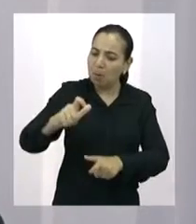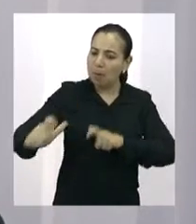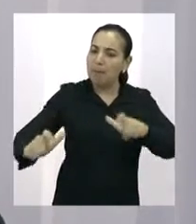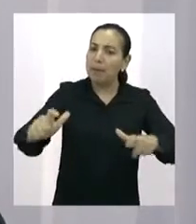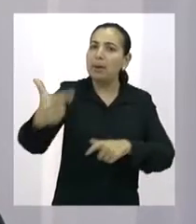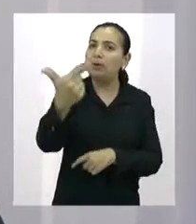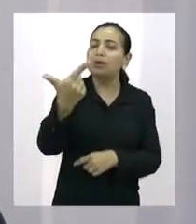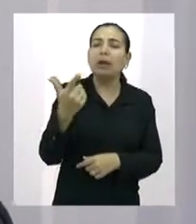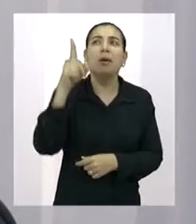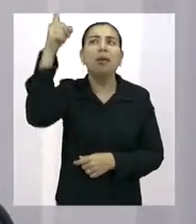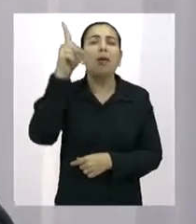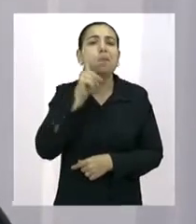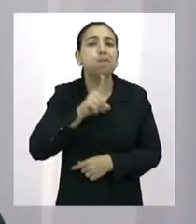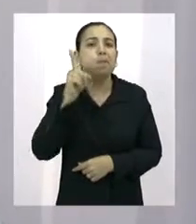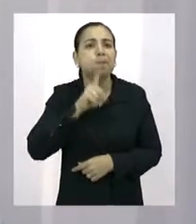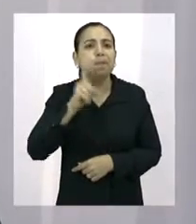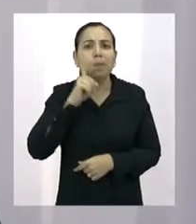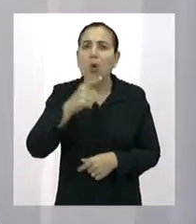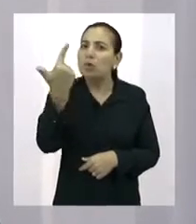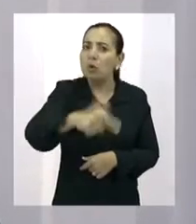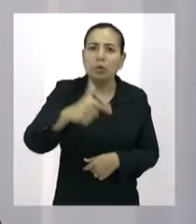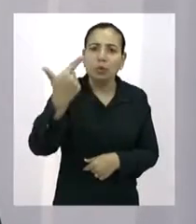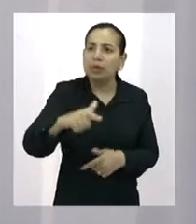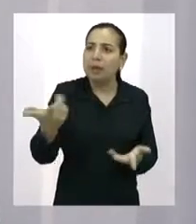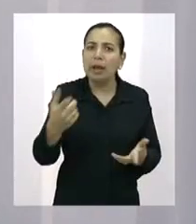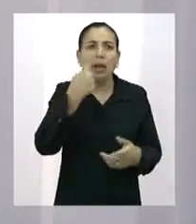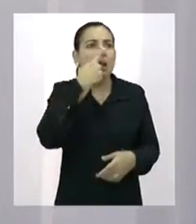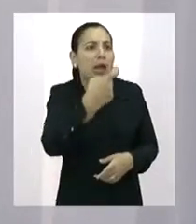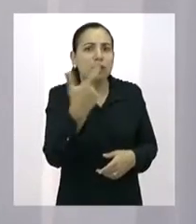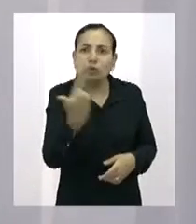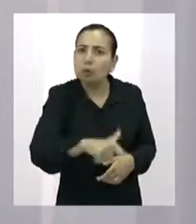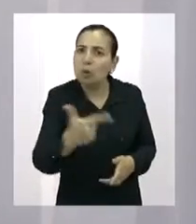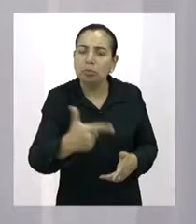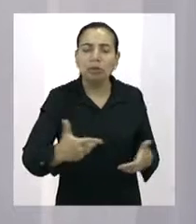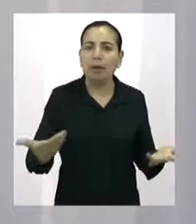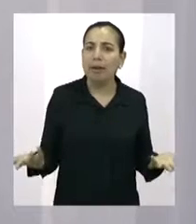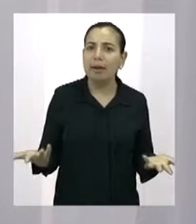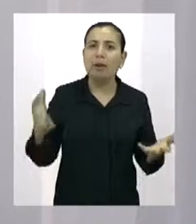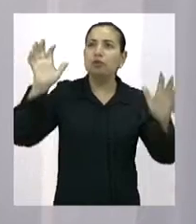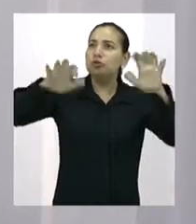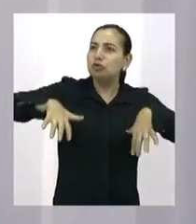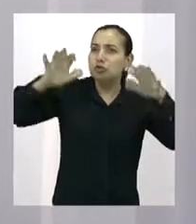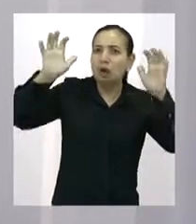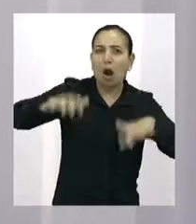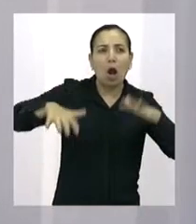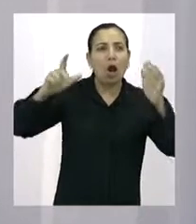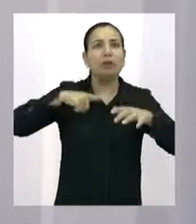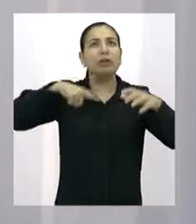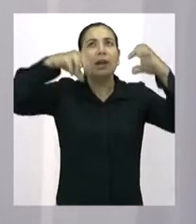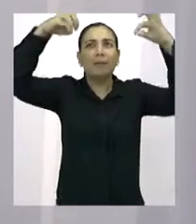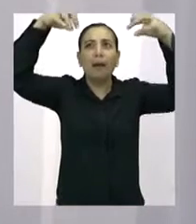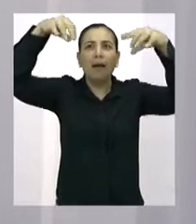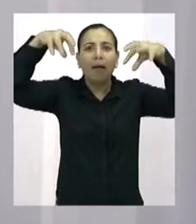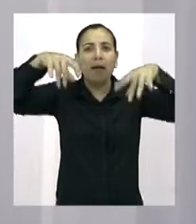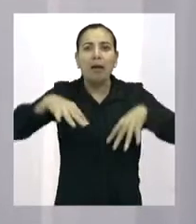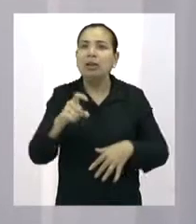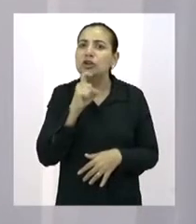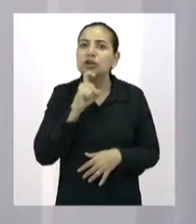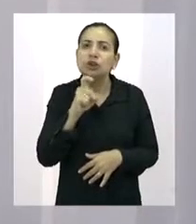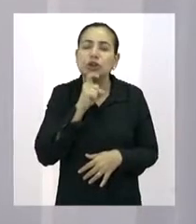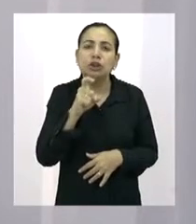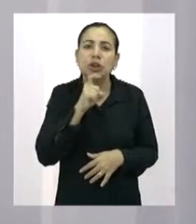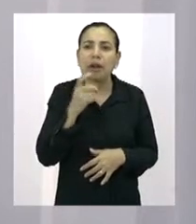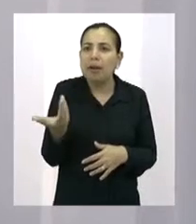asfalto, não vê buraco, você não vê lixo. Chove à vontade e as pessoas transitam normalmente. Então, eu acho que é